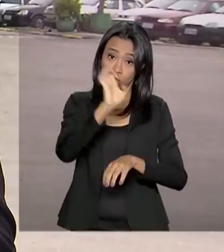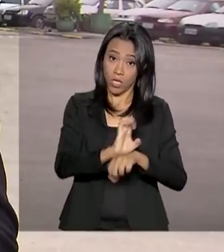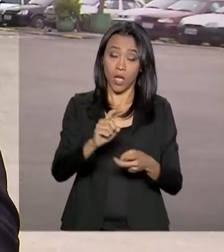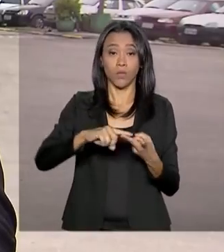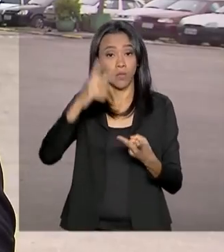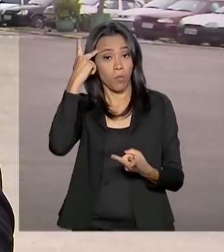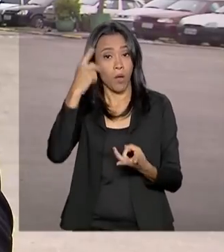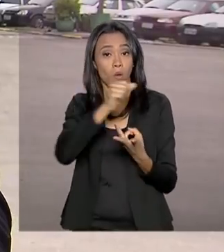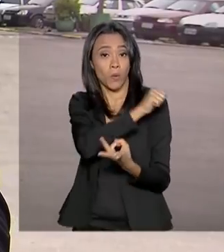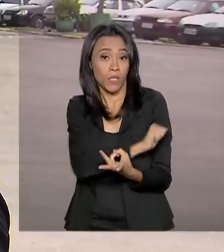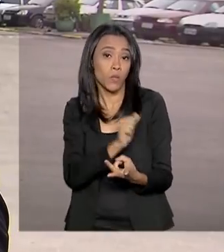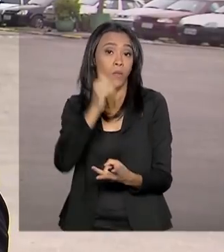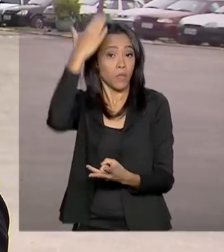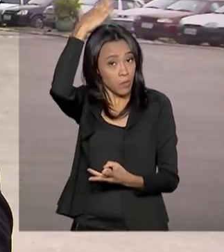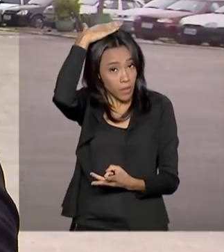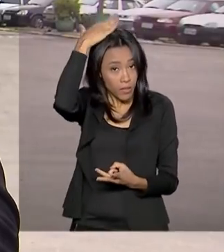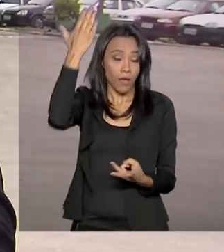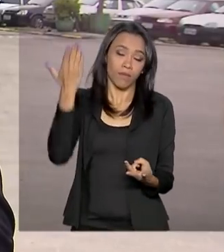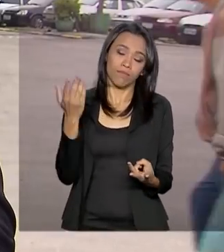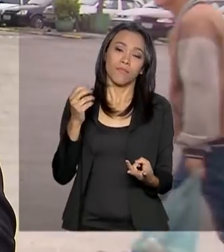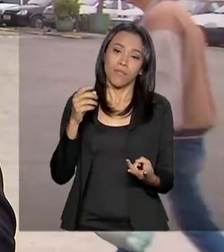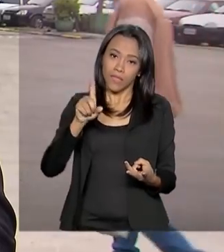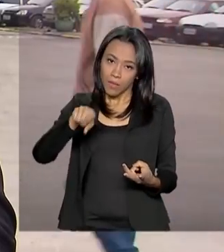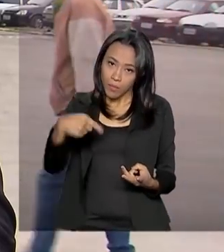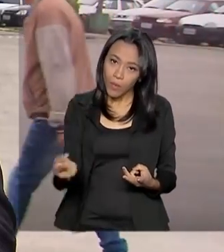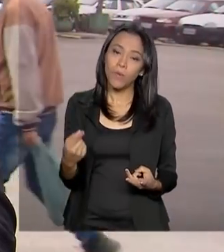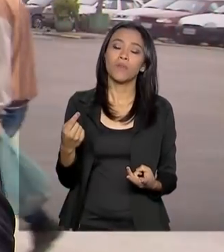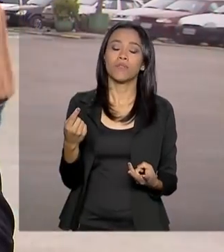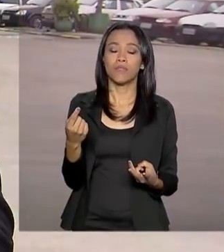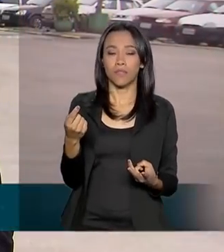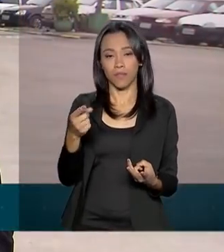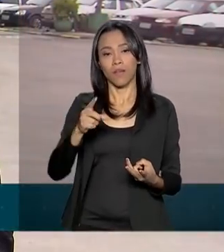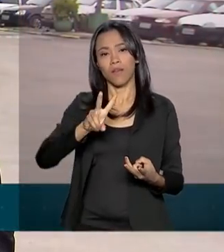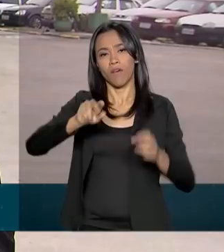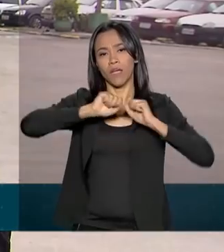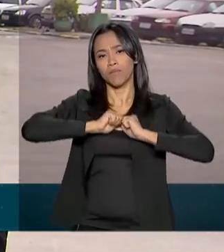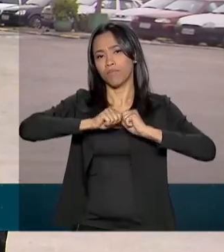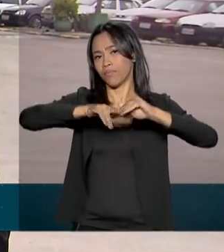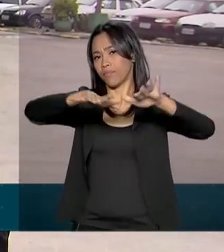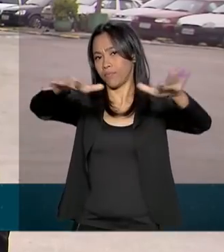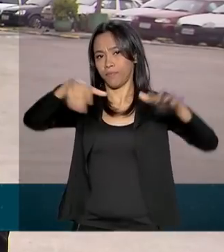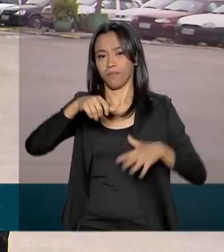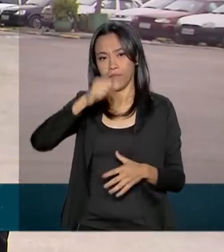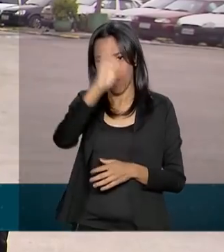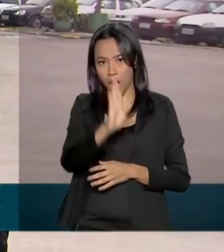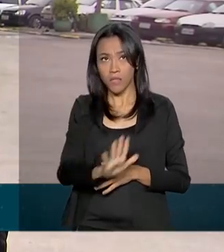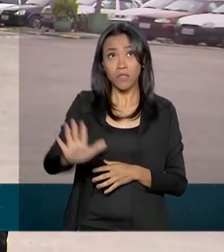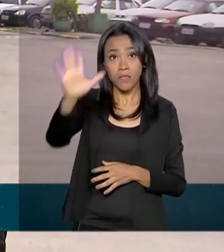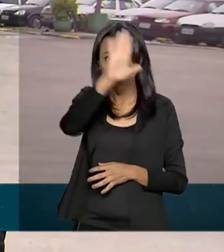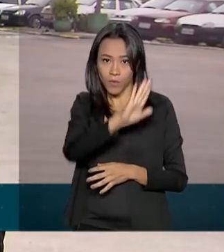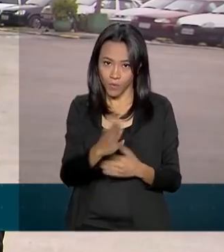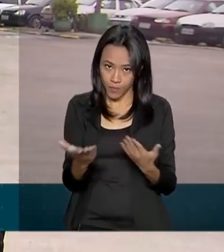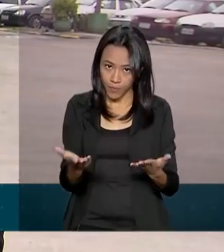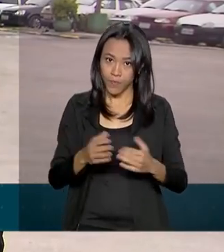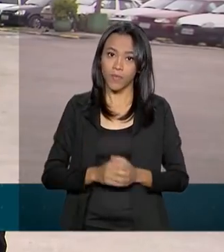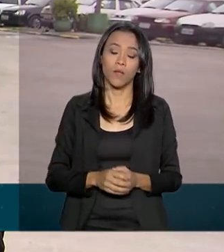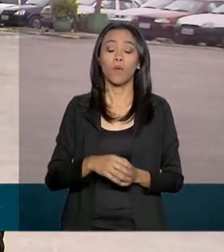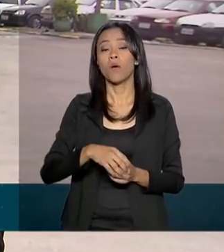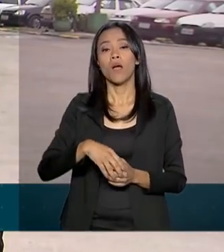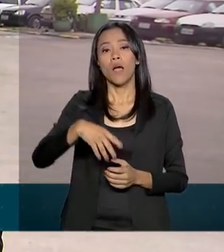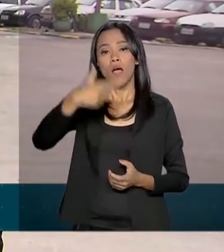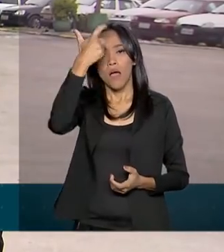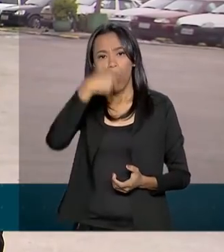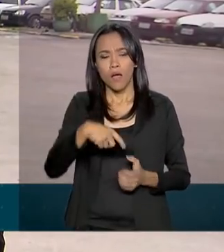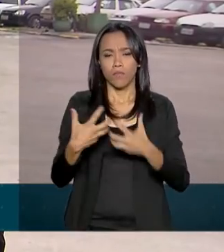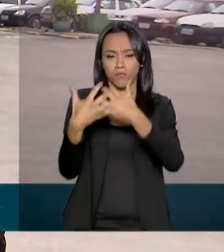25, o cartão do caminhoneiro, aí sim, já vale para todo o Brasil. Clientes, os motoristas